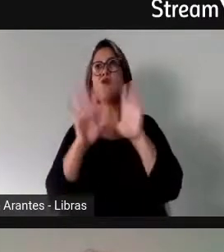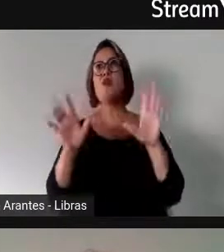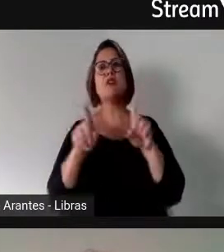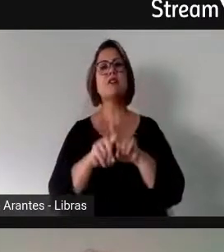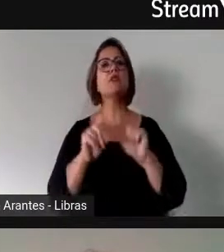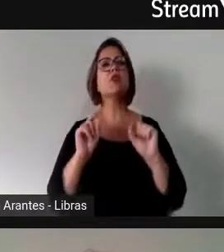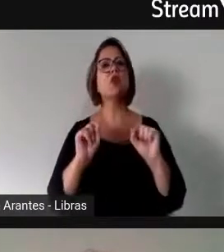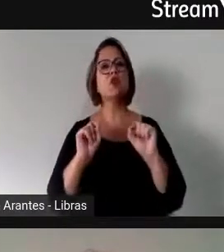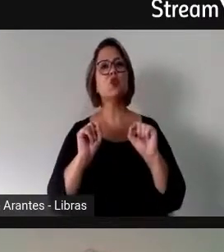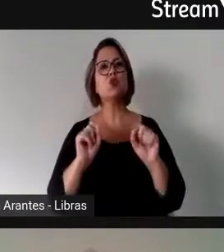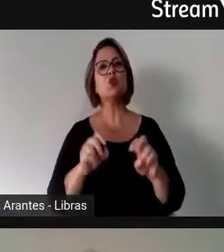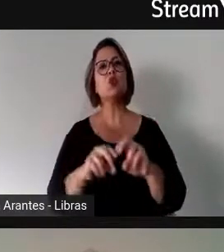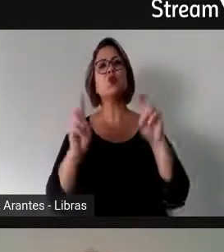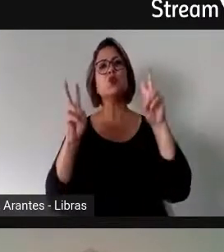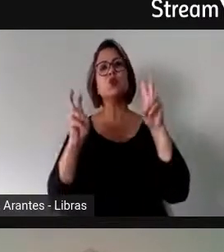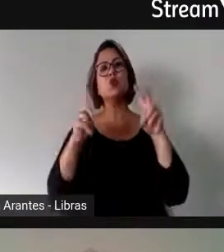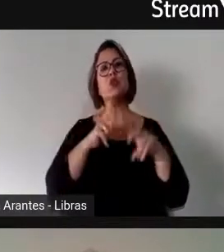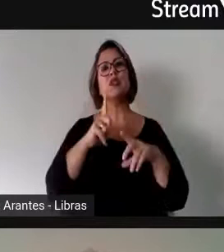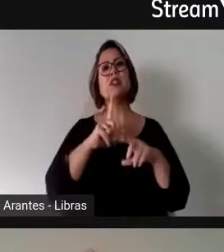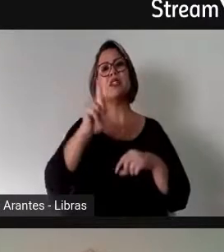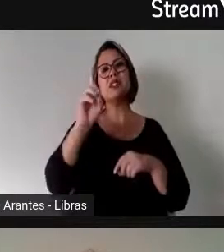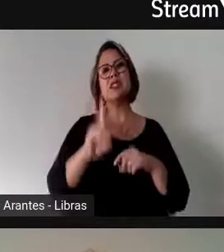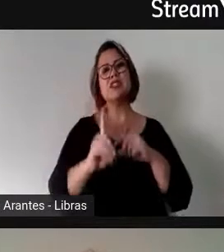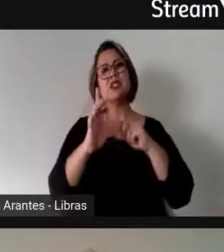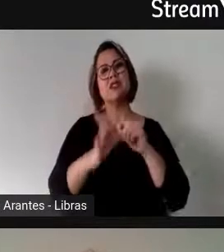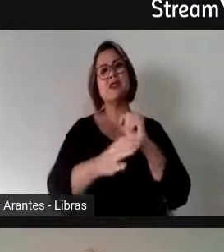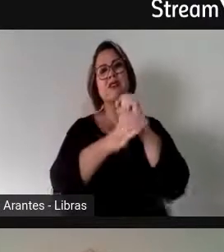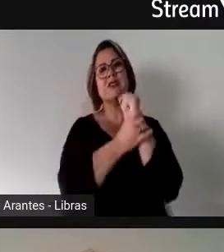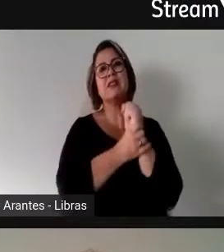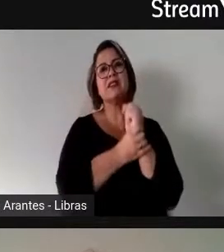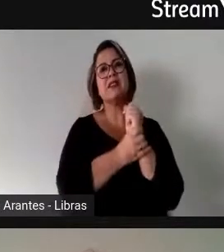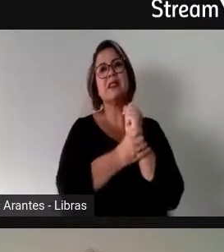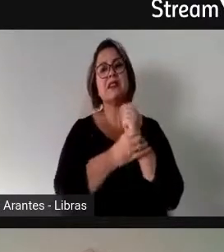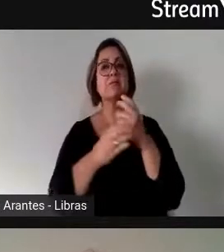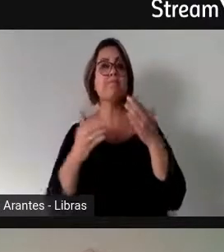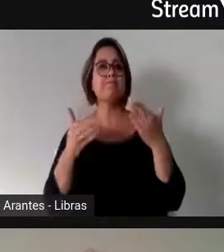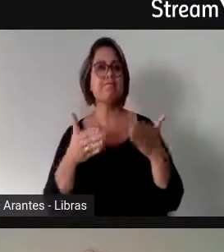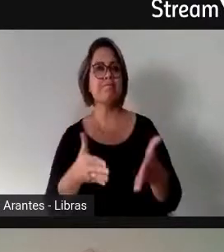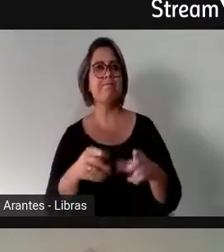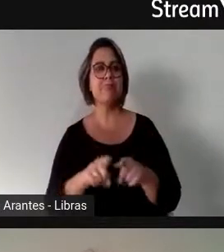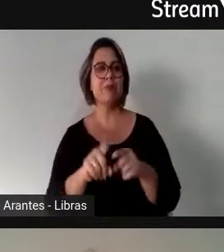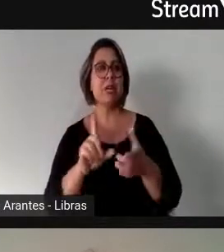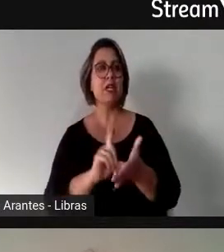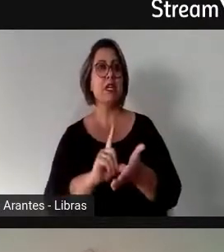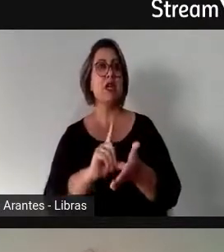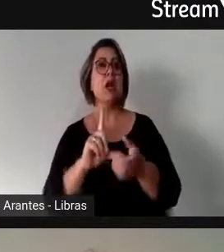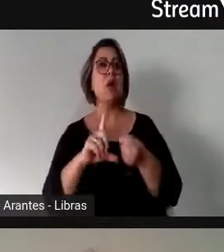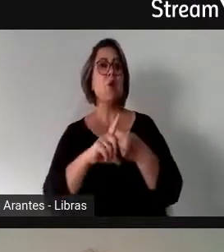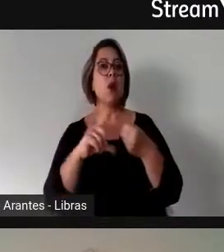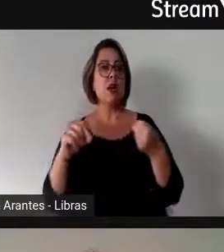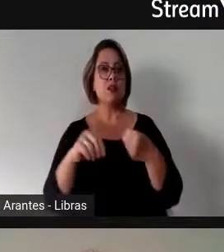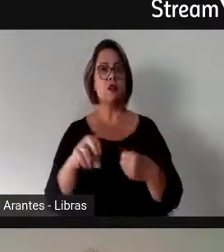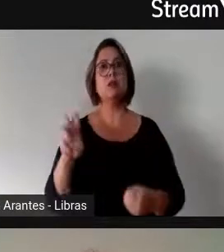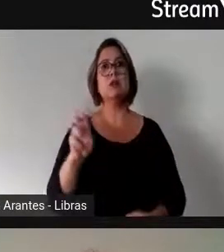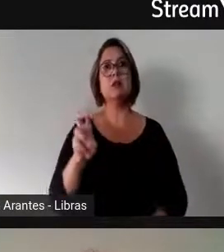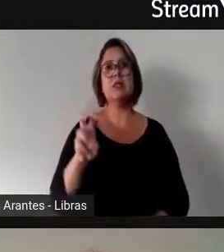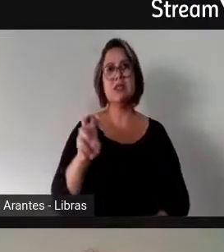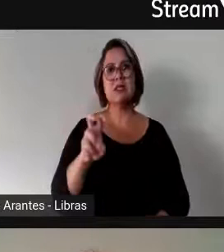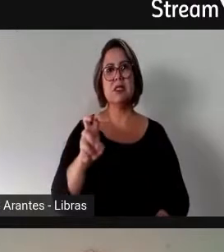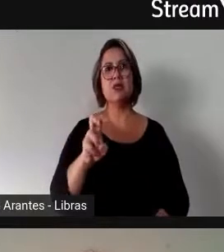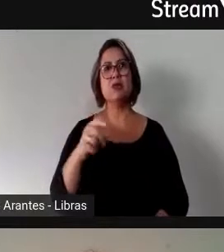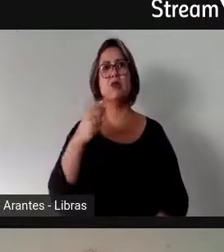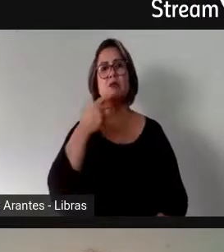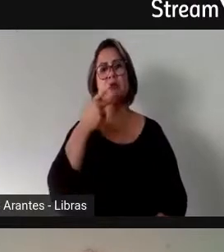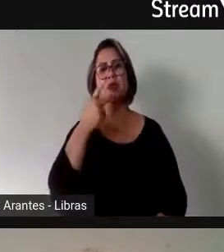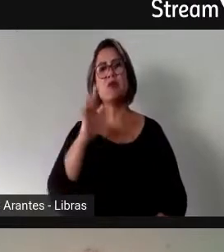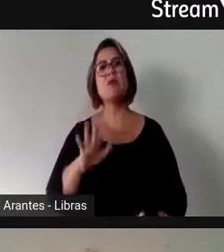título de direitos e garantias fundamentais, em particular o artigo 5º traz da leitura singela